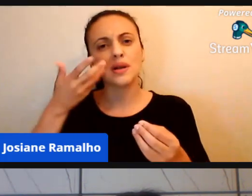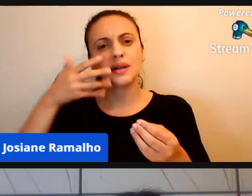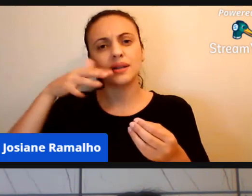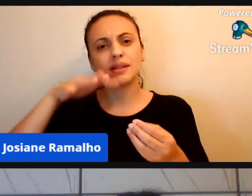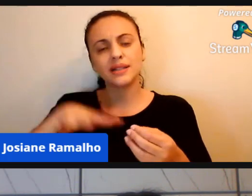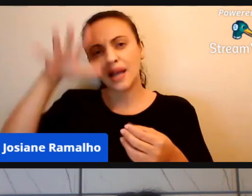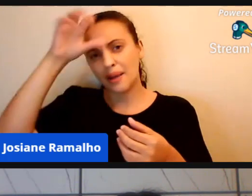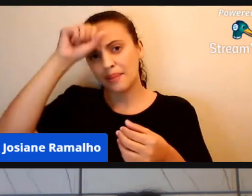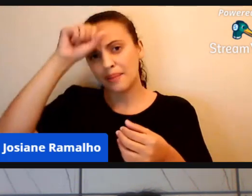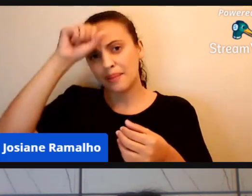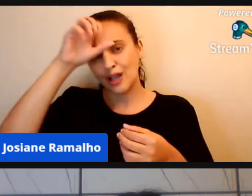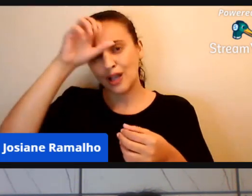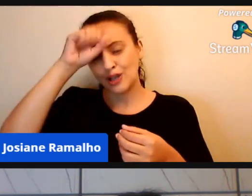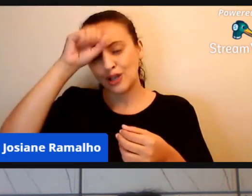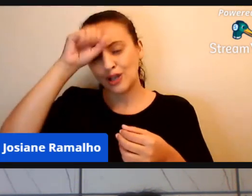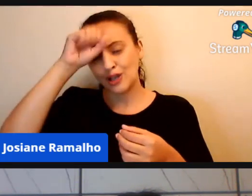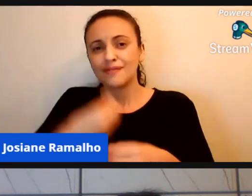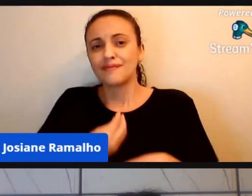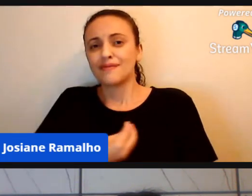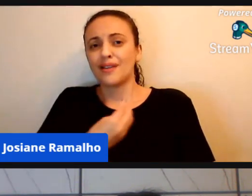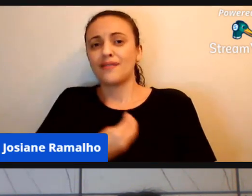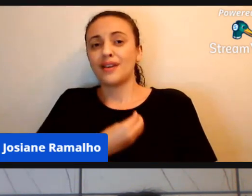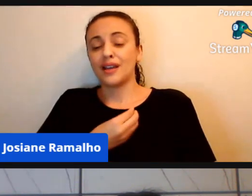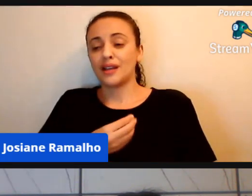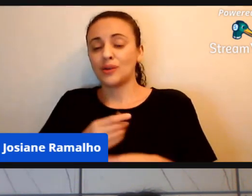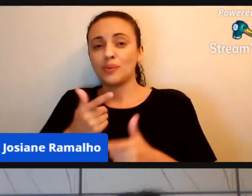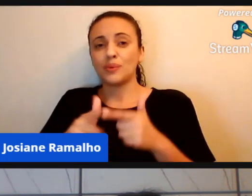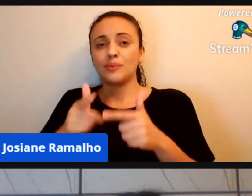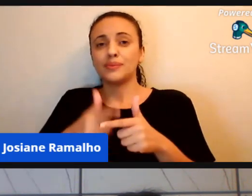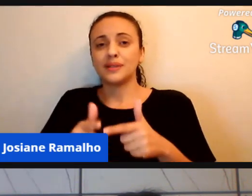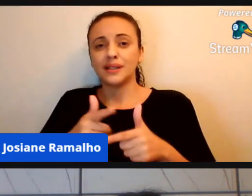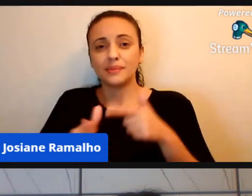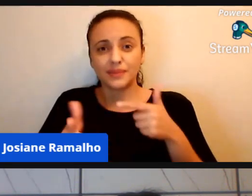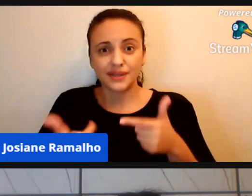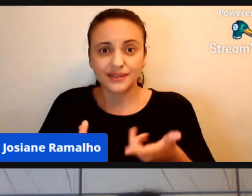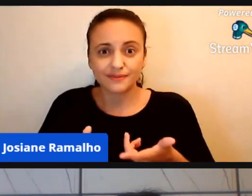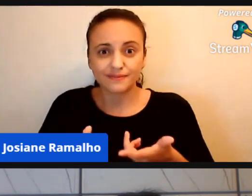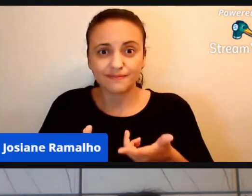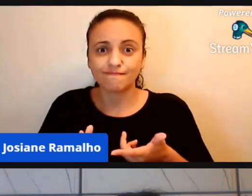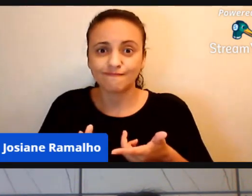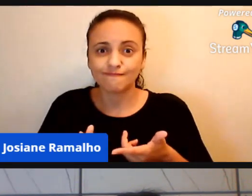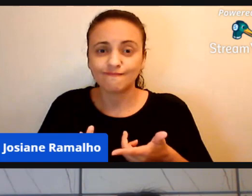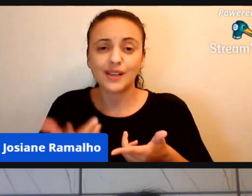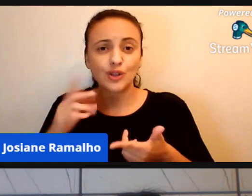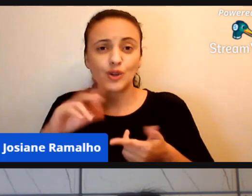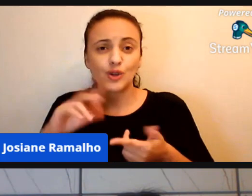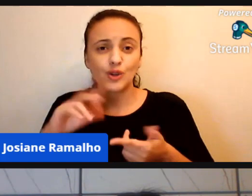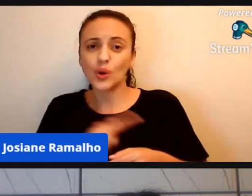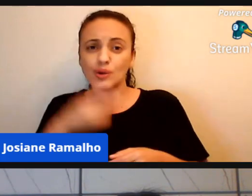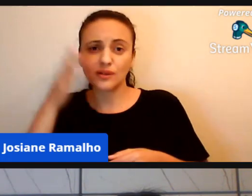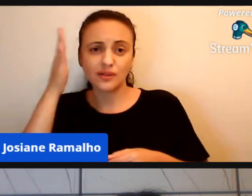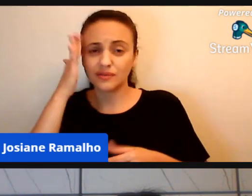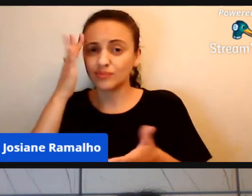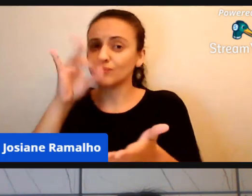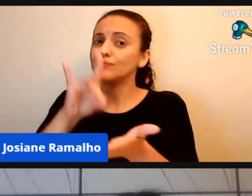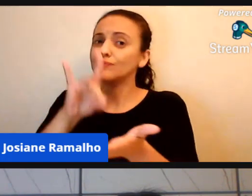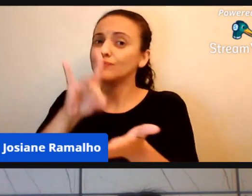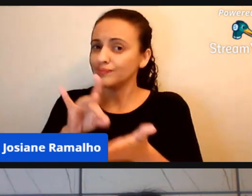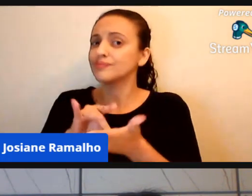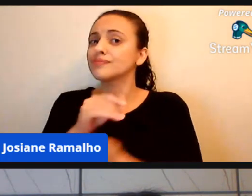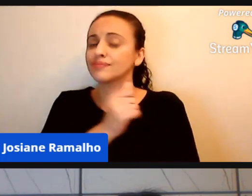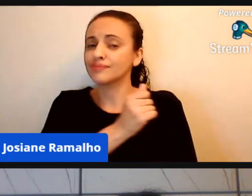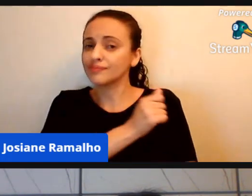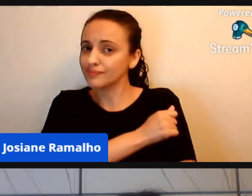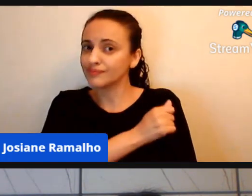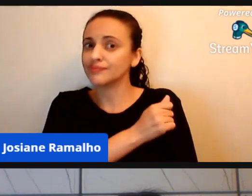percalços, passando por algumas necessidades, que a gente sabe que é a realidade, às vezes, dos nossos